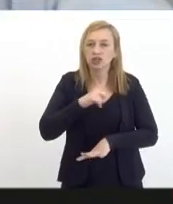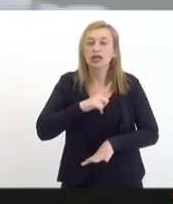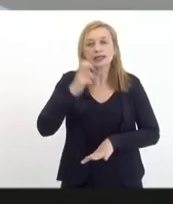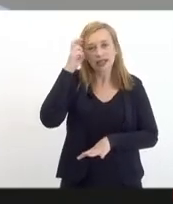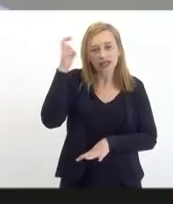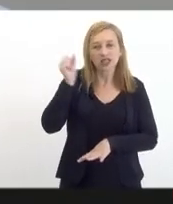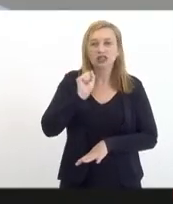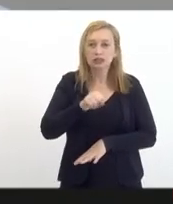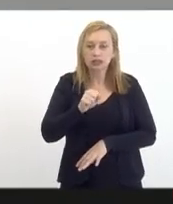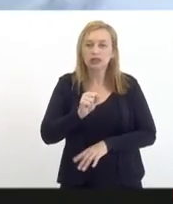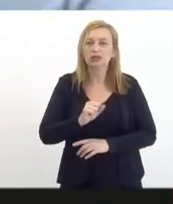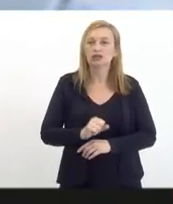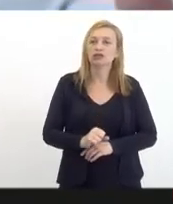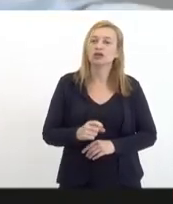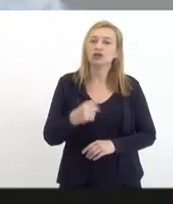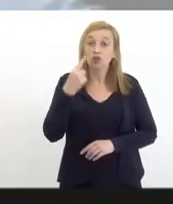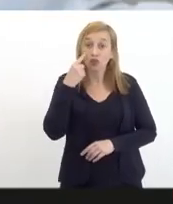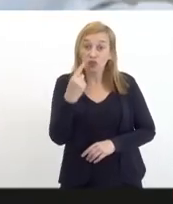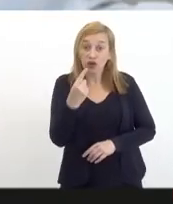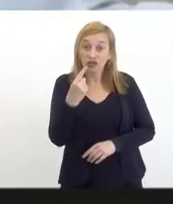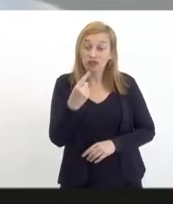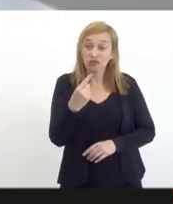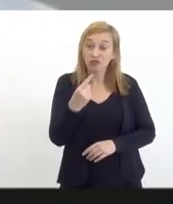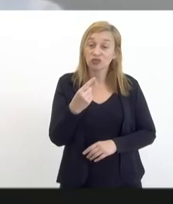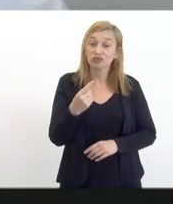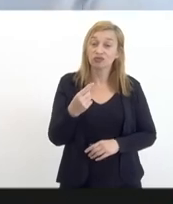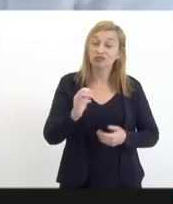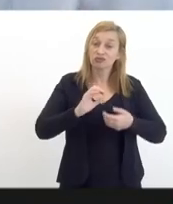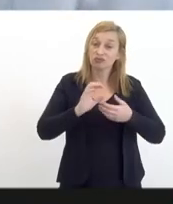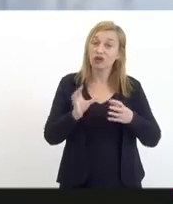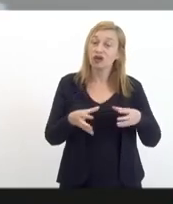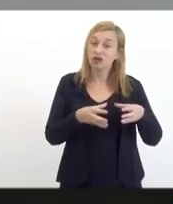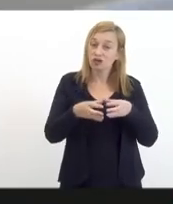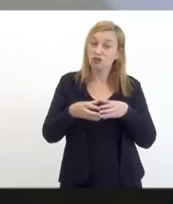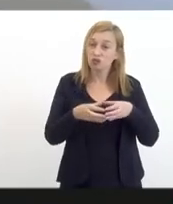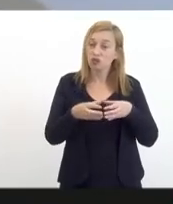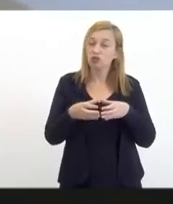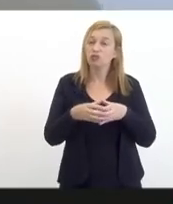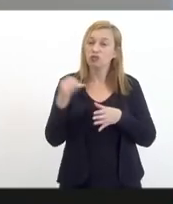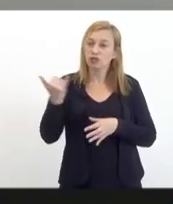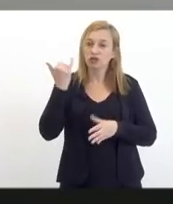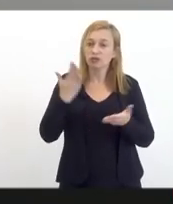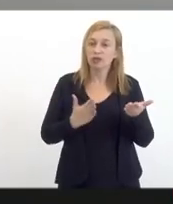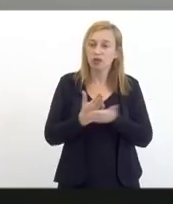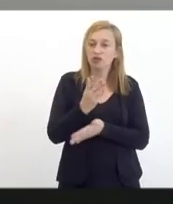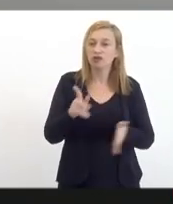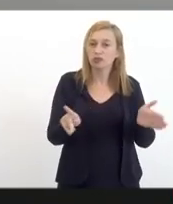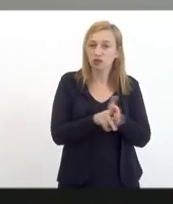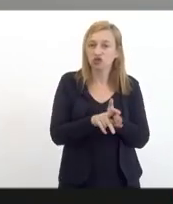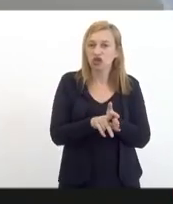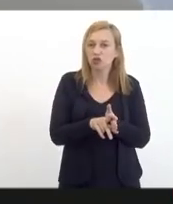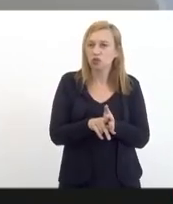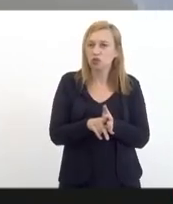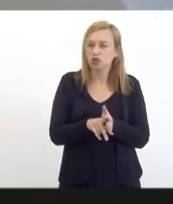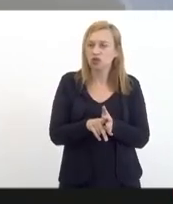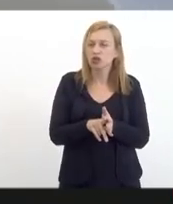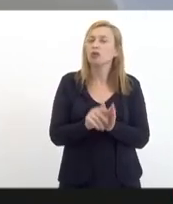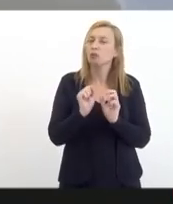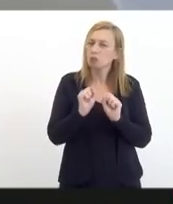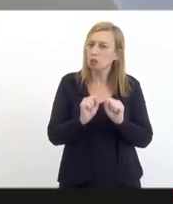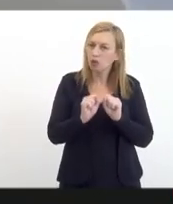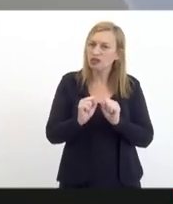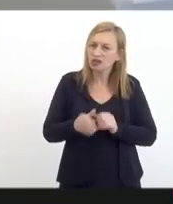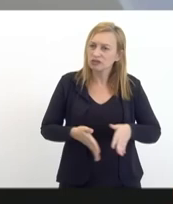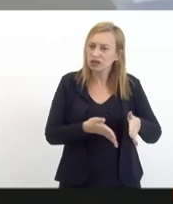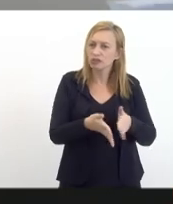inteligência instalada para isso e aqui eu estou vendo uma emulação importante para a gente aprovar projetos que sejam que possam ir nessa